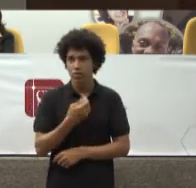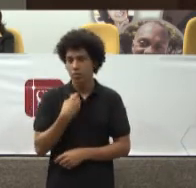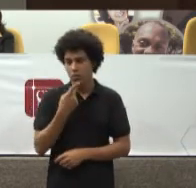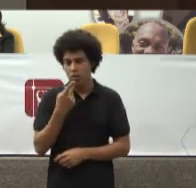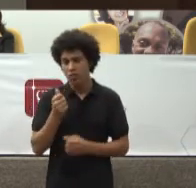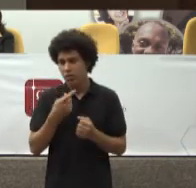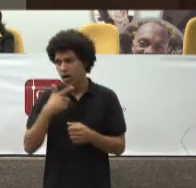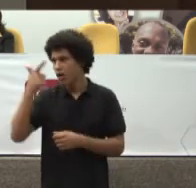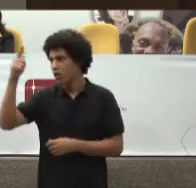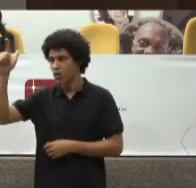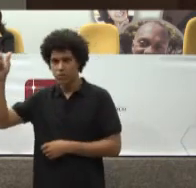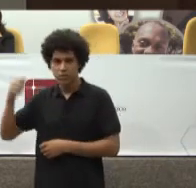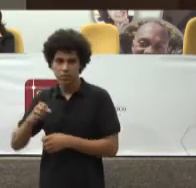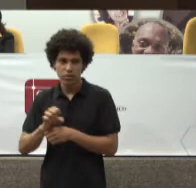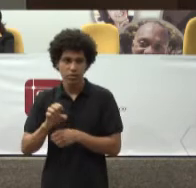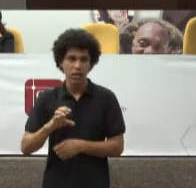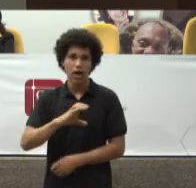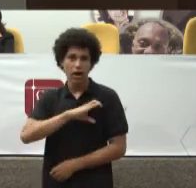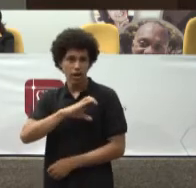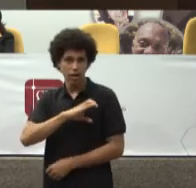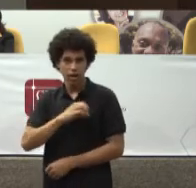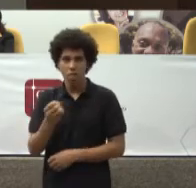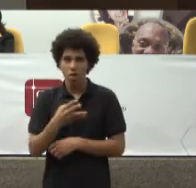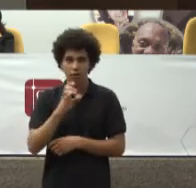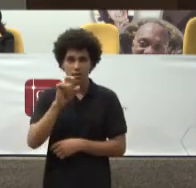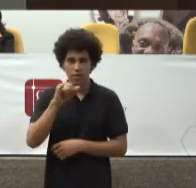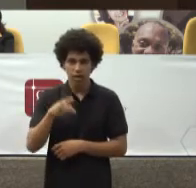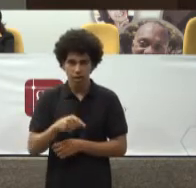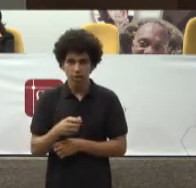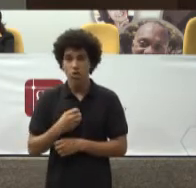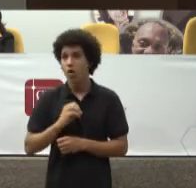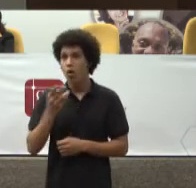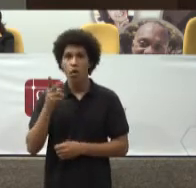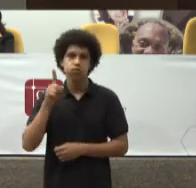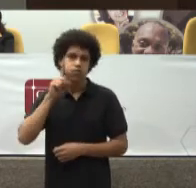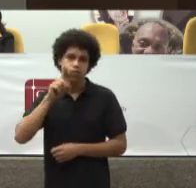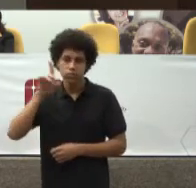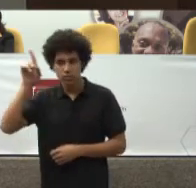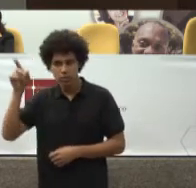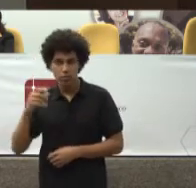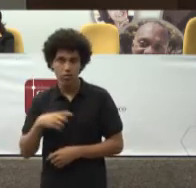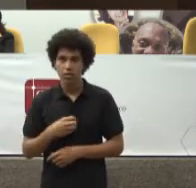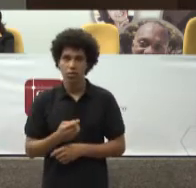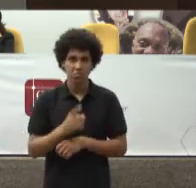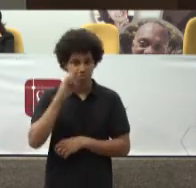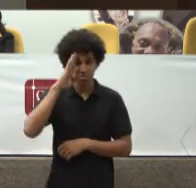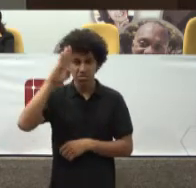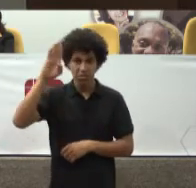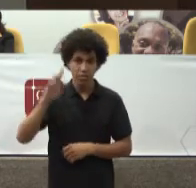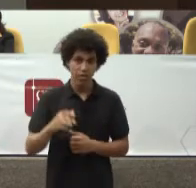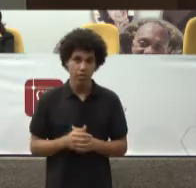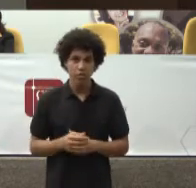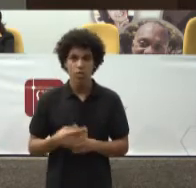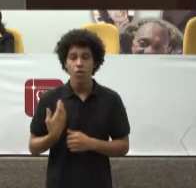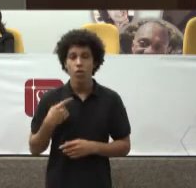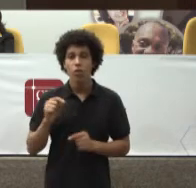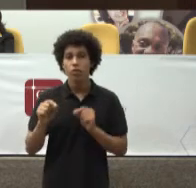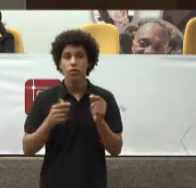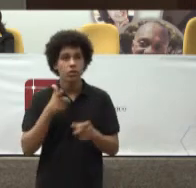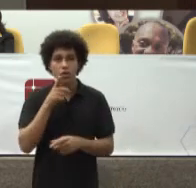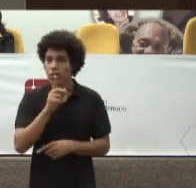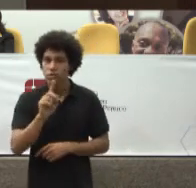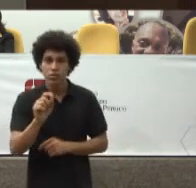Principalmente Ao Reino Unido São os três Maiores expoentes De sistema Único De saúde No mundo E consegue